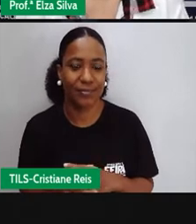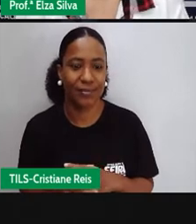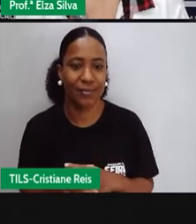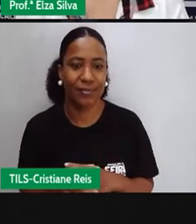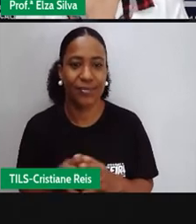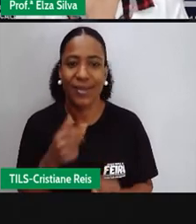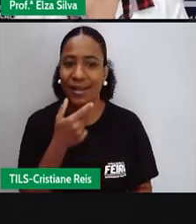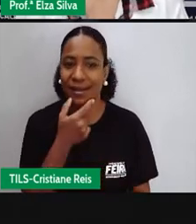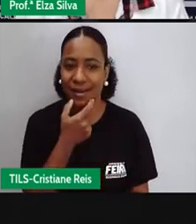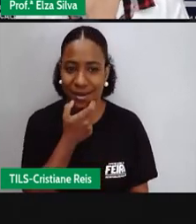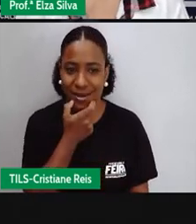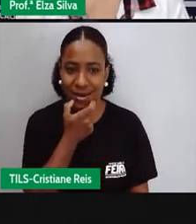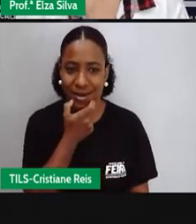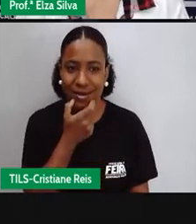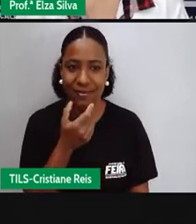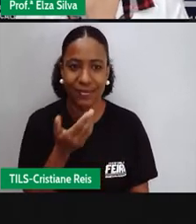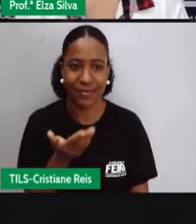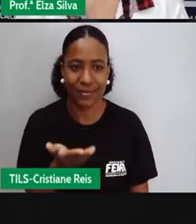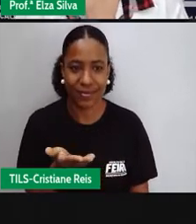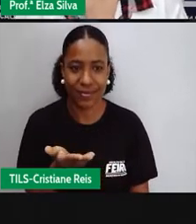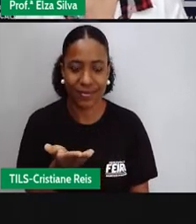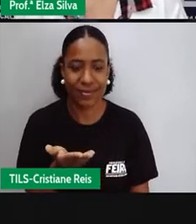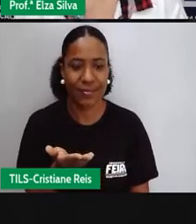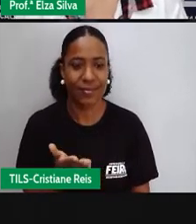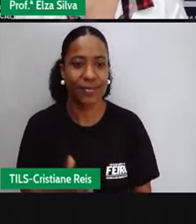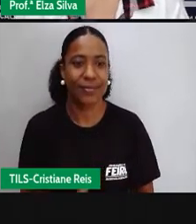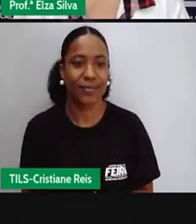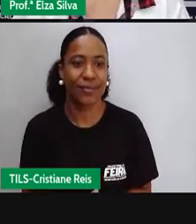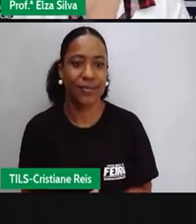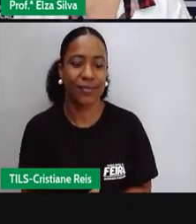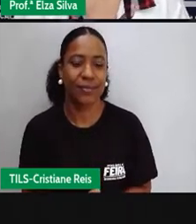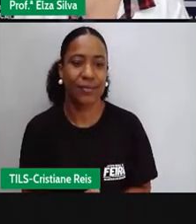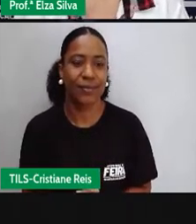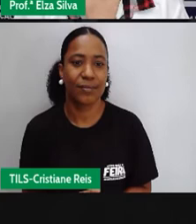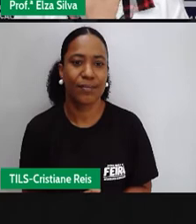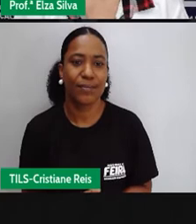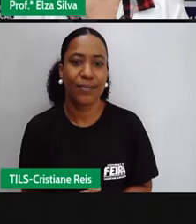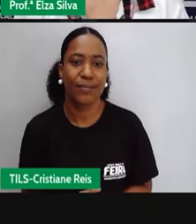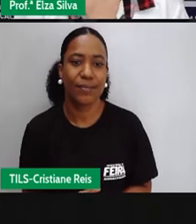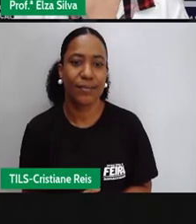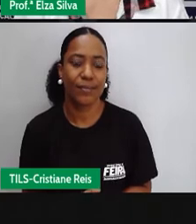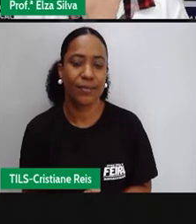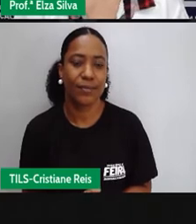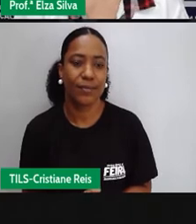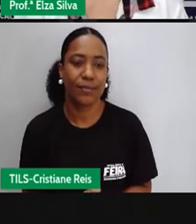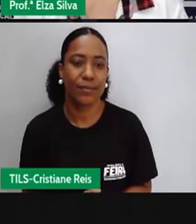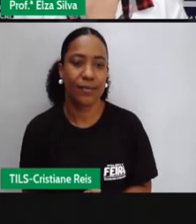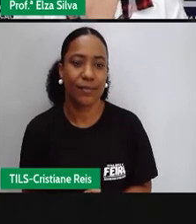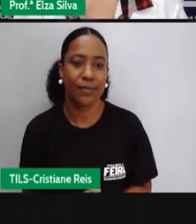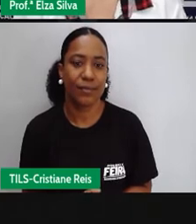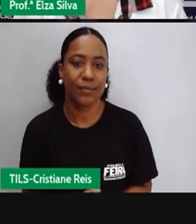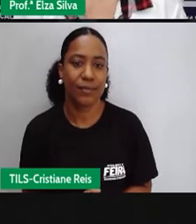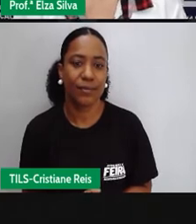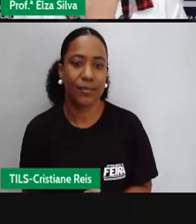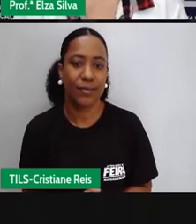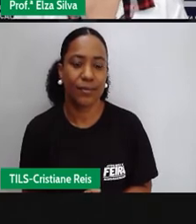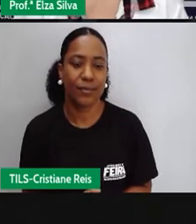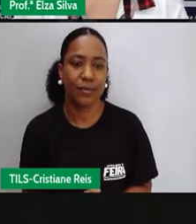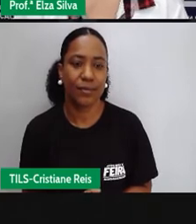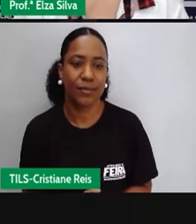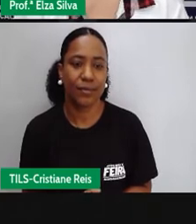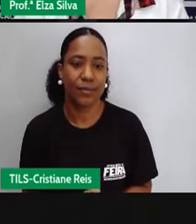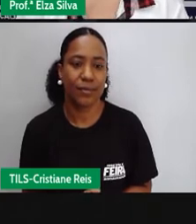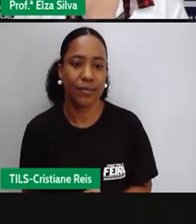são encorajadas de crowd para celebrar festivais no Brasil. Mas, as famílias decidiram ter uma festa